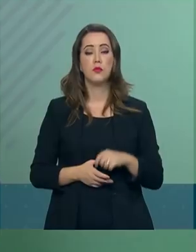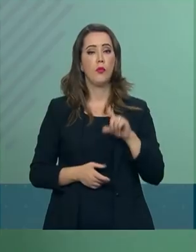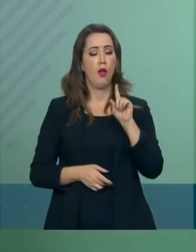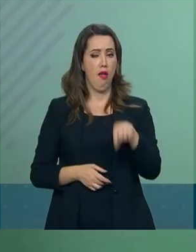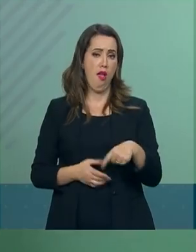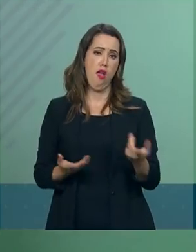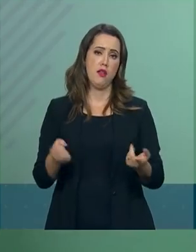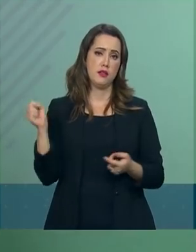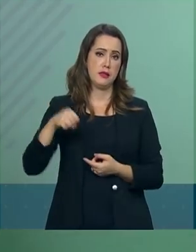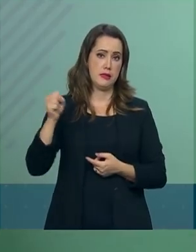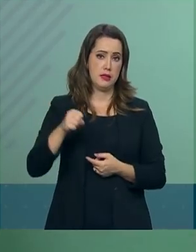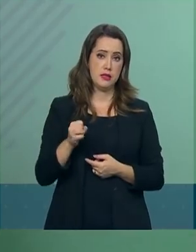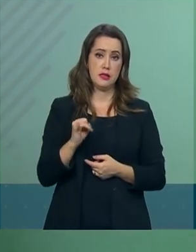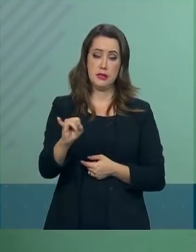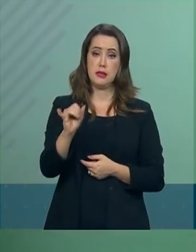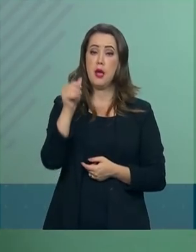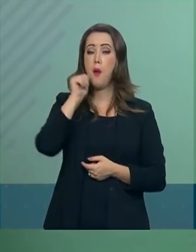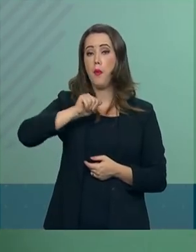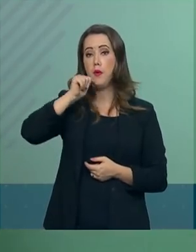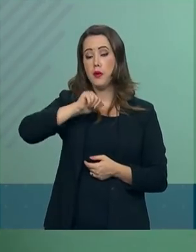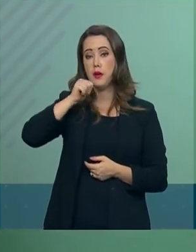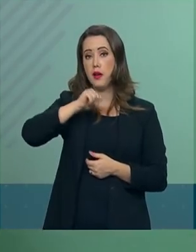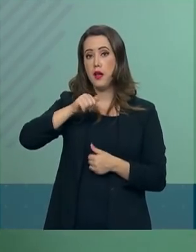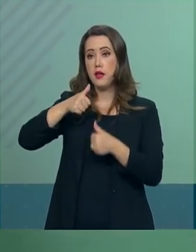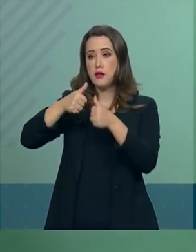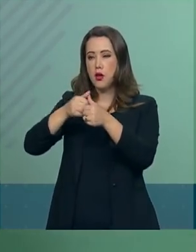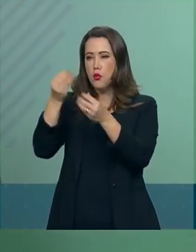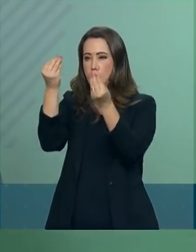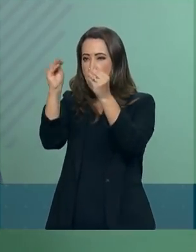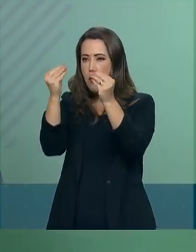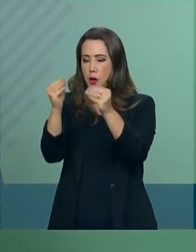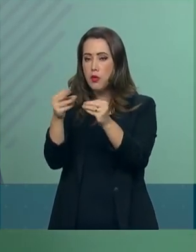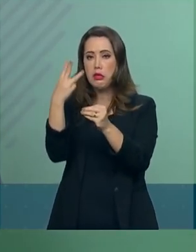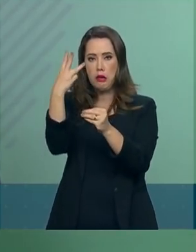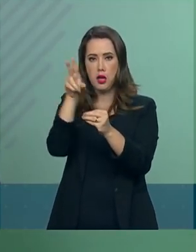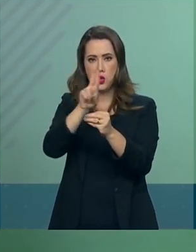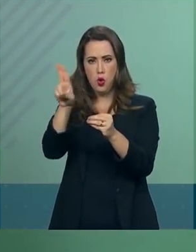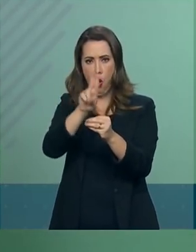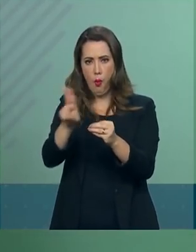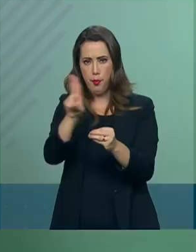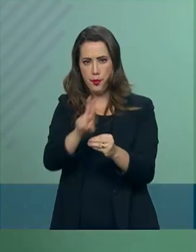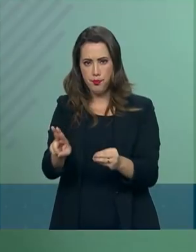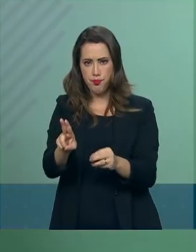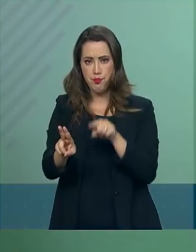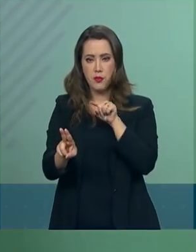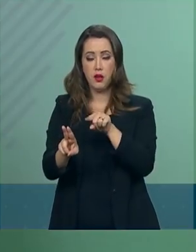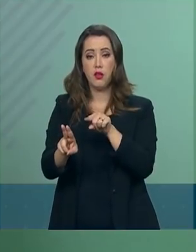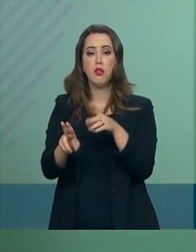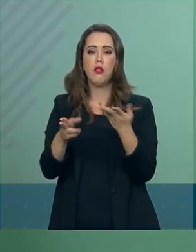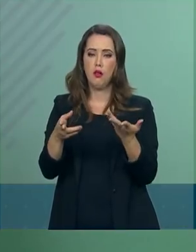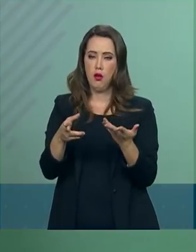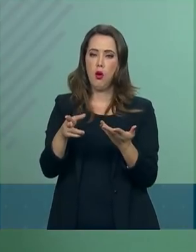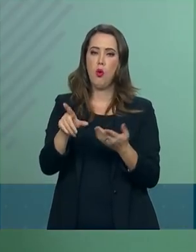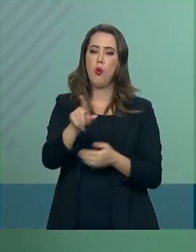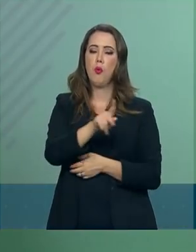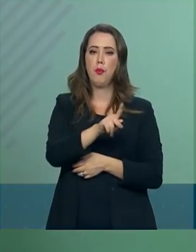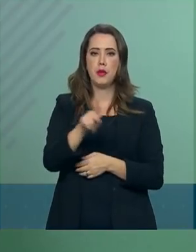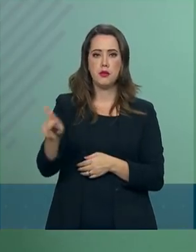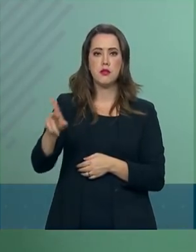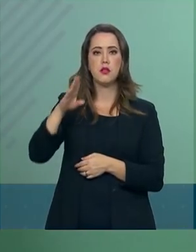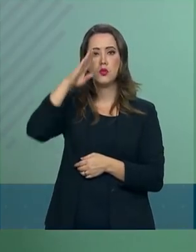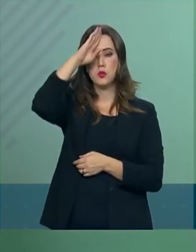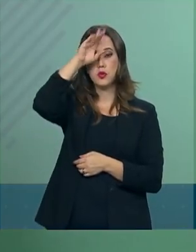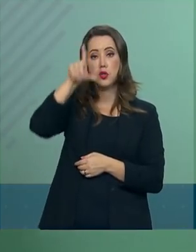Sim, ela estando na lista triplice e está, a indicação do presidente é que deverá conduzi-la ao cargo de reitora da